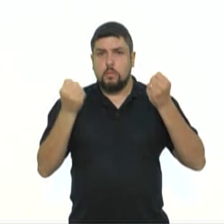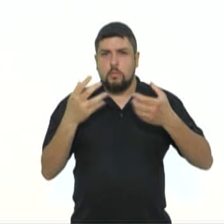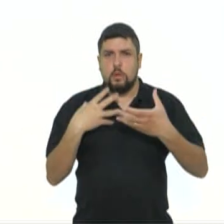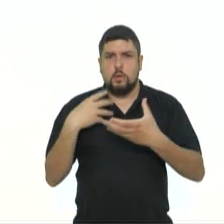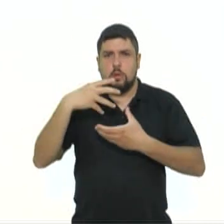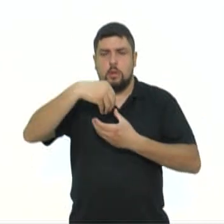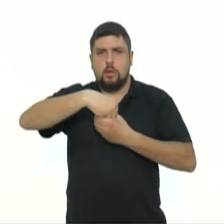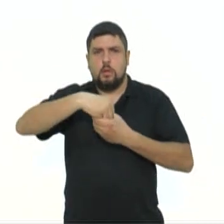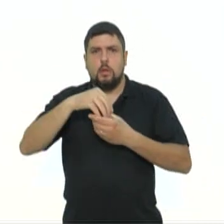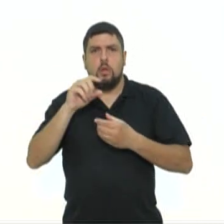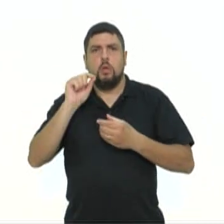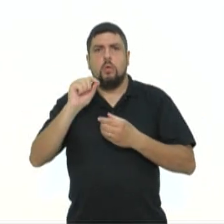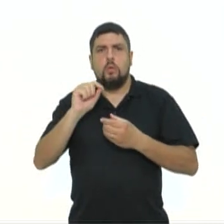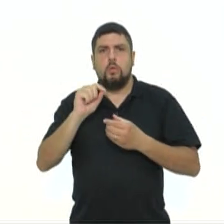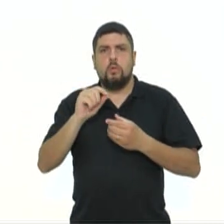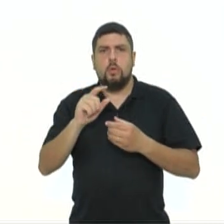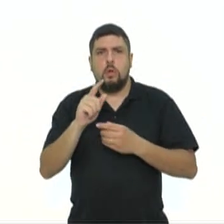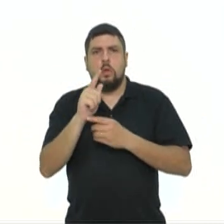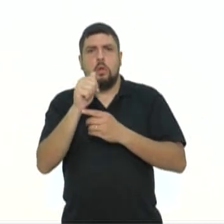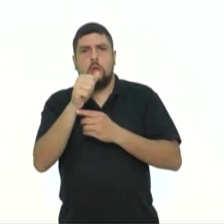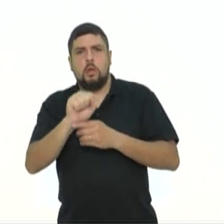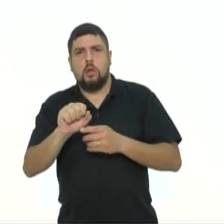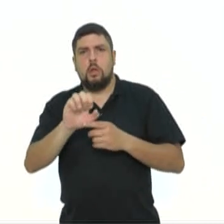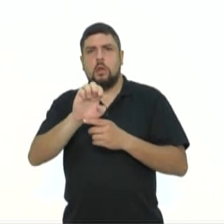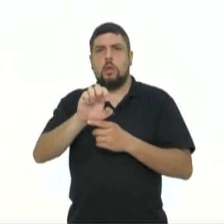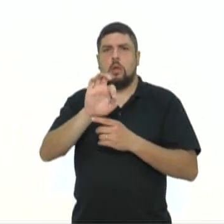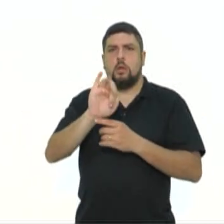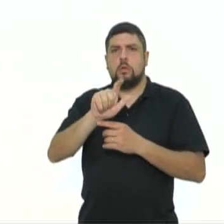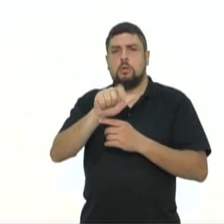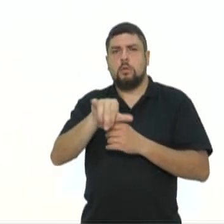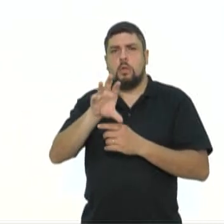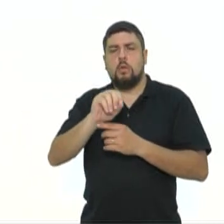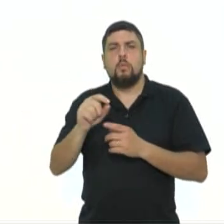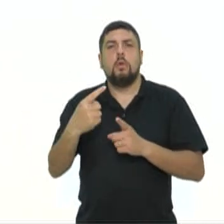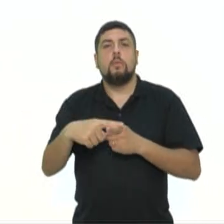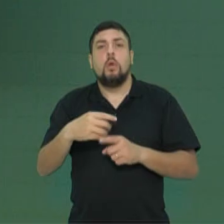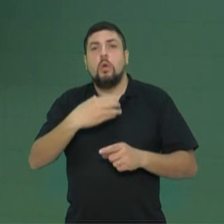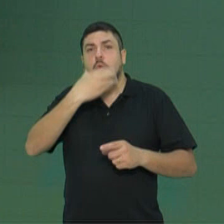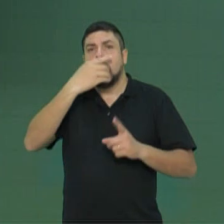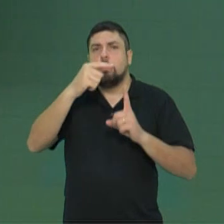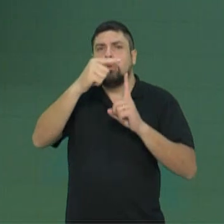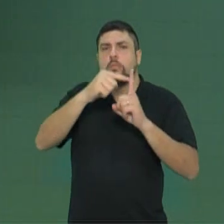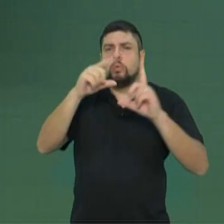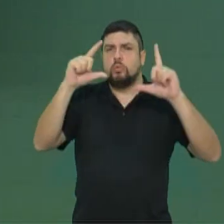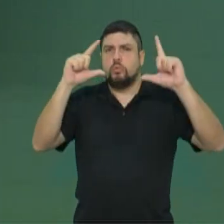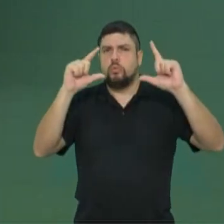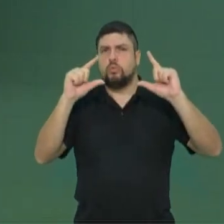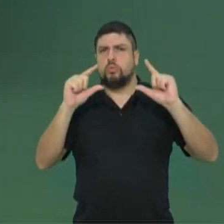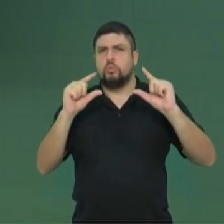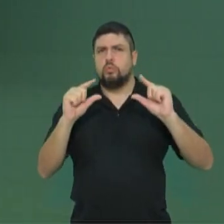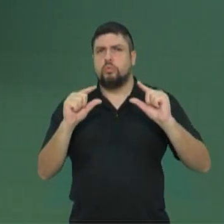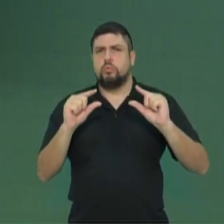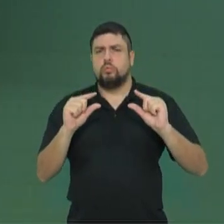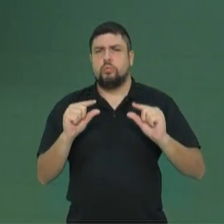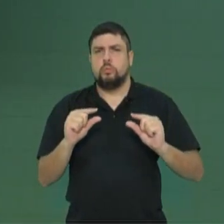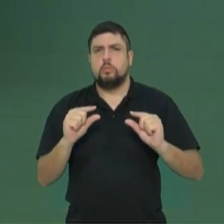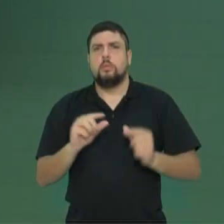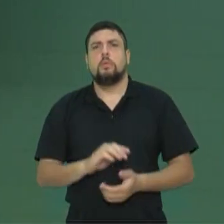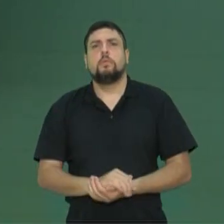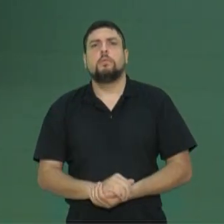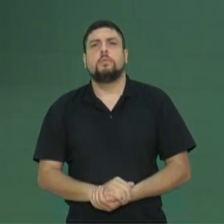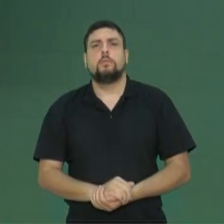inibem a síntese de gás etileno, porque eu deixo o fruto em uma temperatura menor, o metabolismo do fruto fica menor.